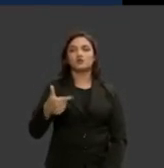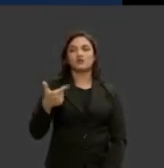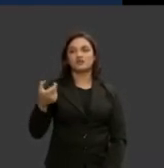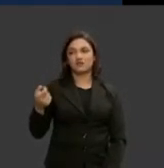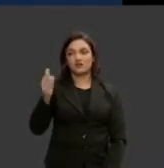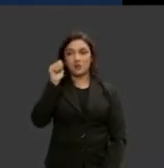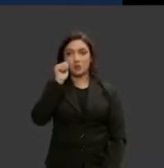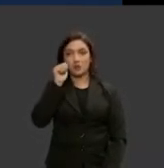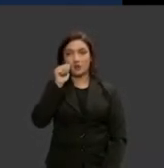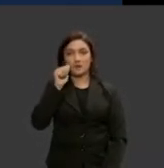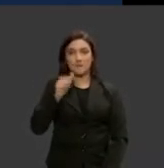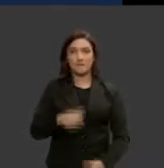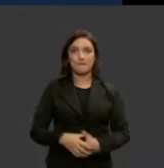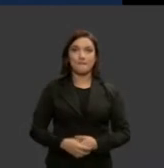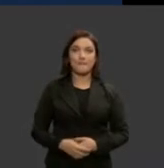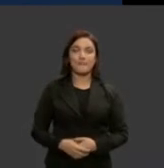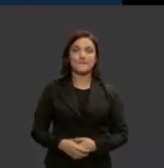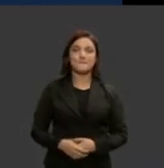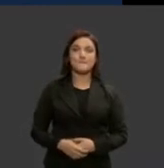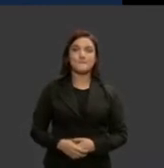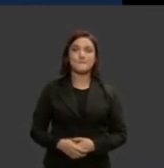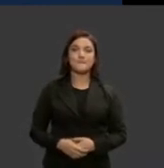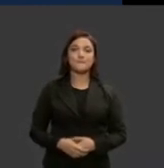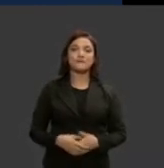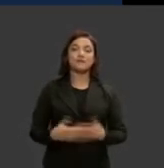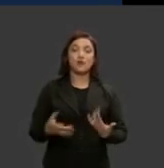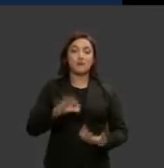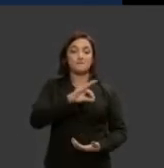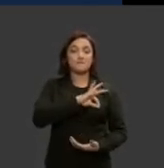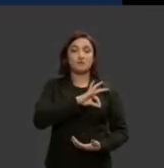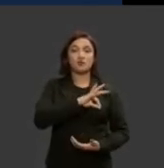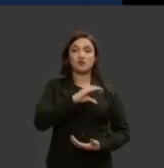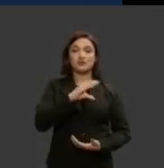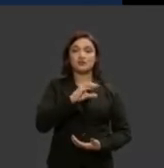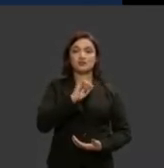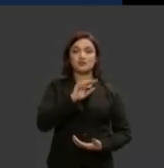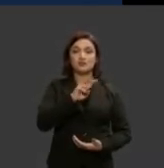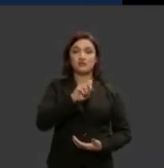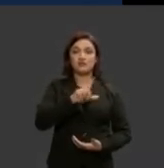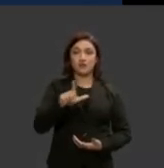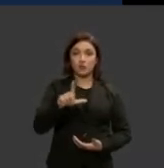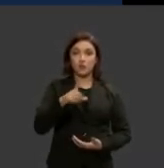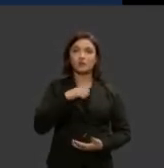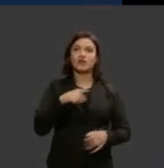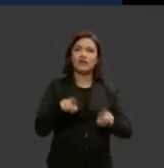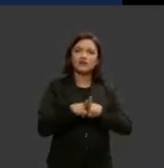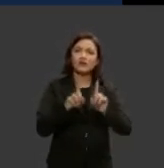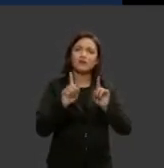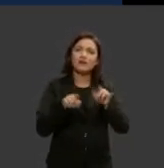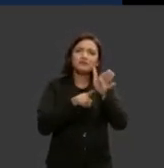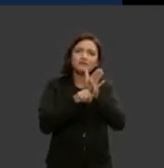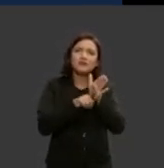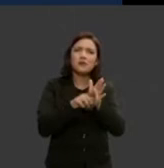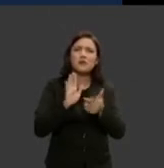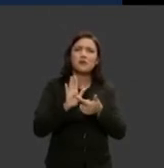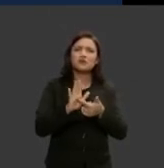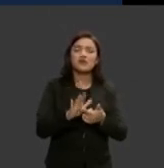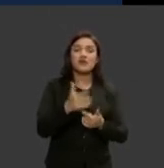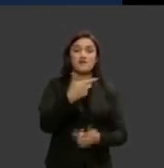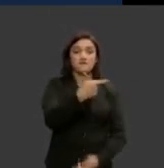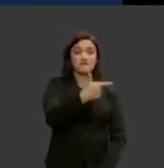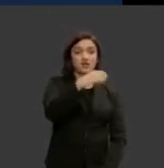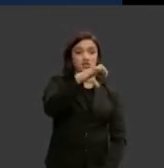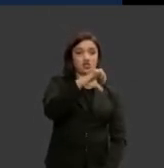passar próximo slide fala das polícias civis da mesma forma o levantamento é feito e temos o apontamento para 29